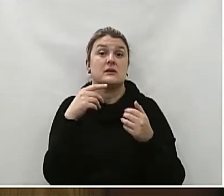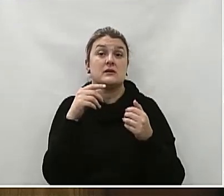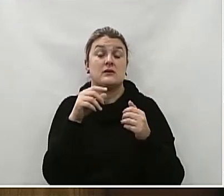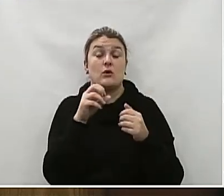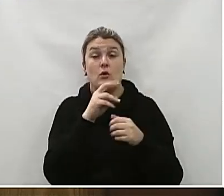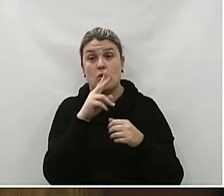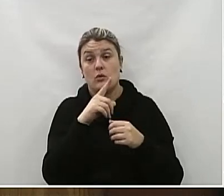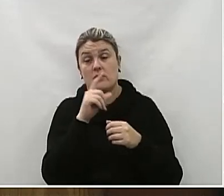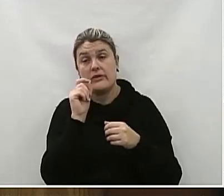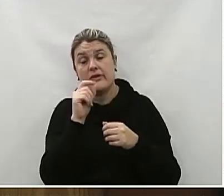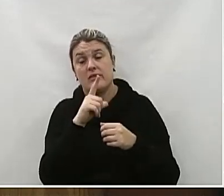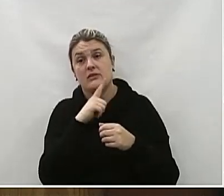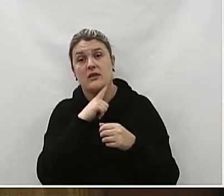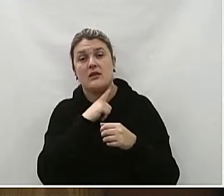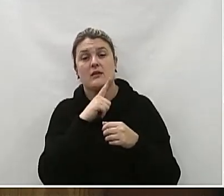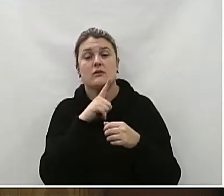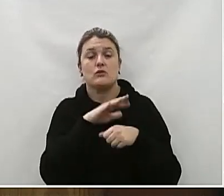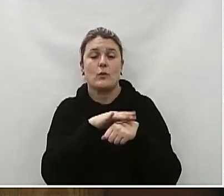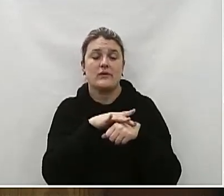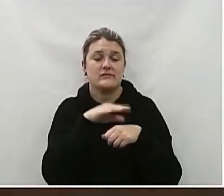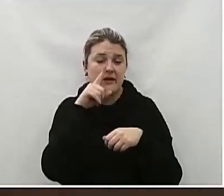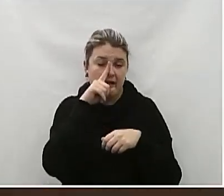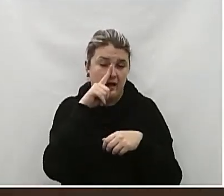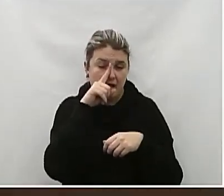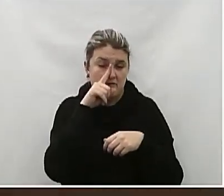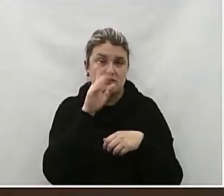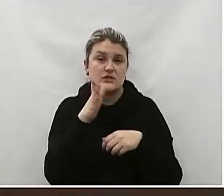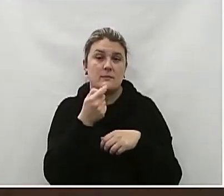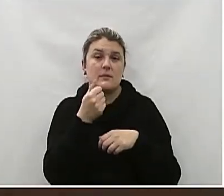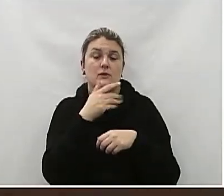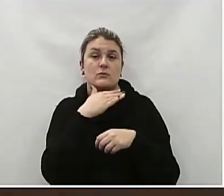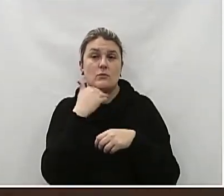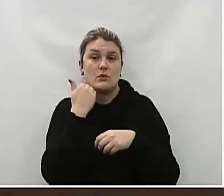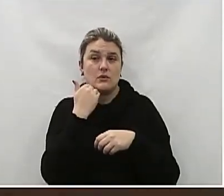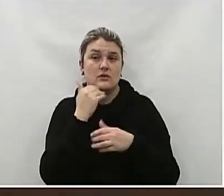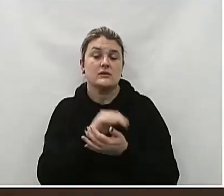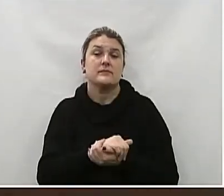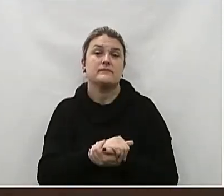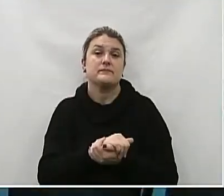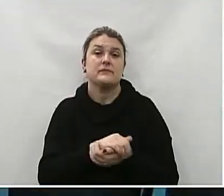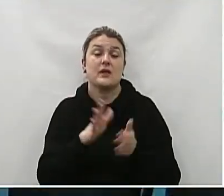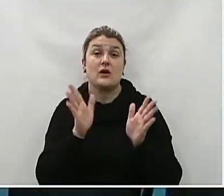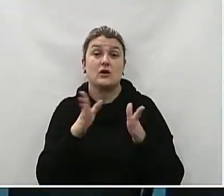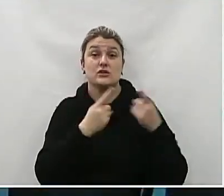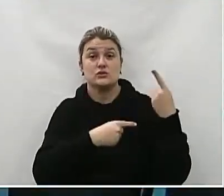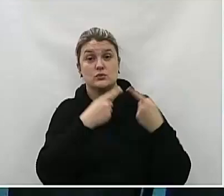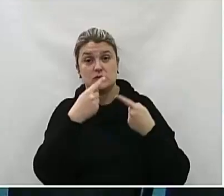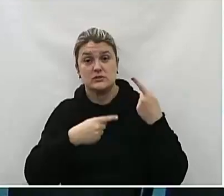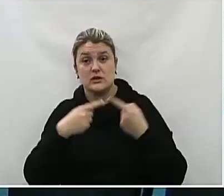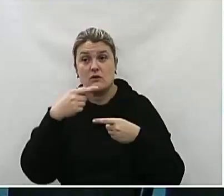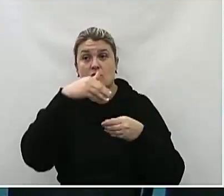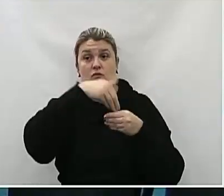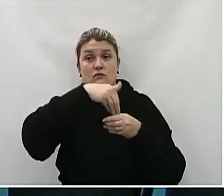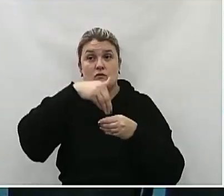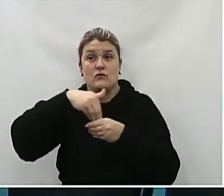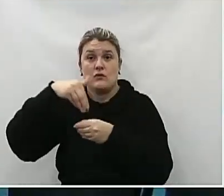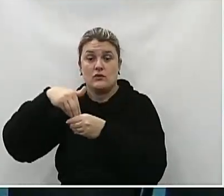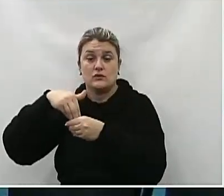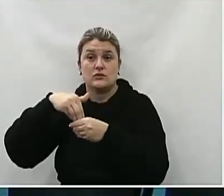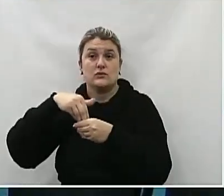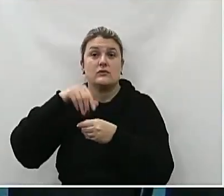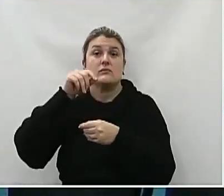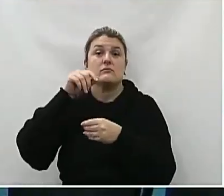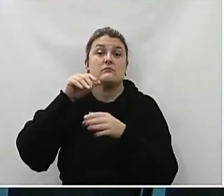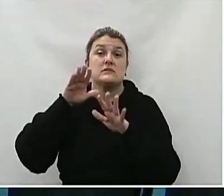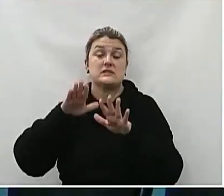Ou em estágio terminal E da outras providências Em discussão Tem votação Senhores vereadores Que aprovam